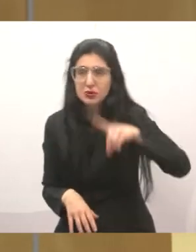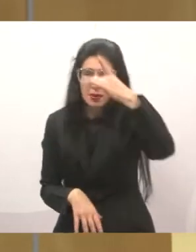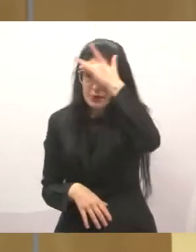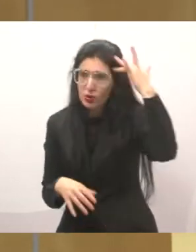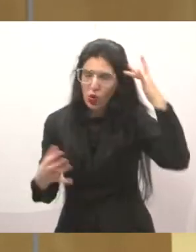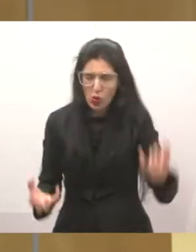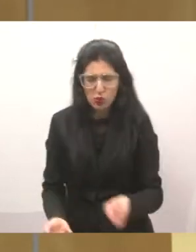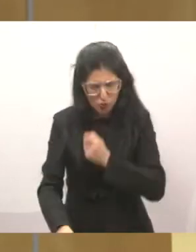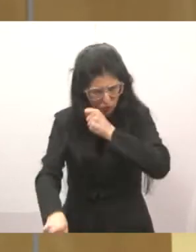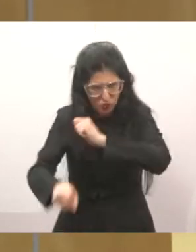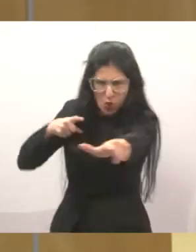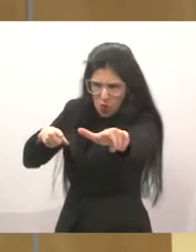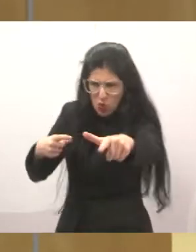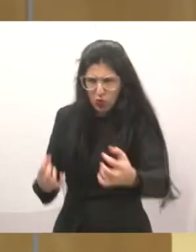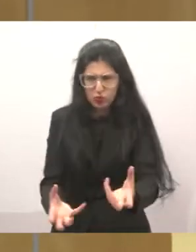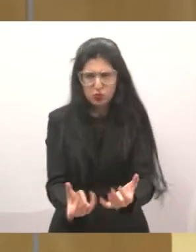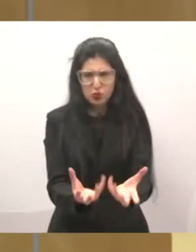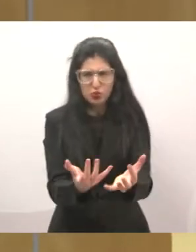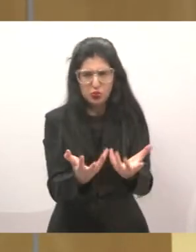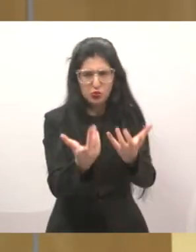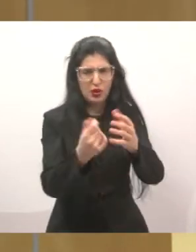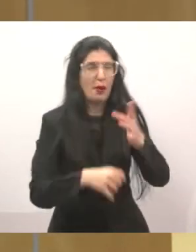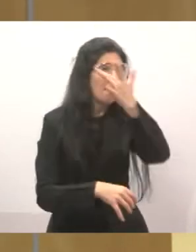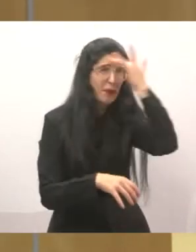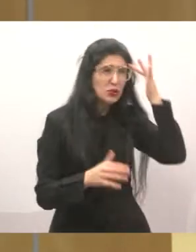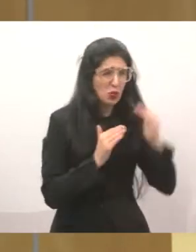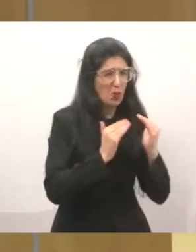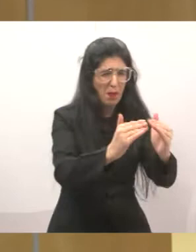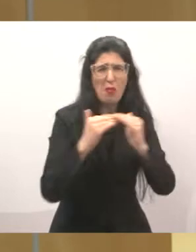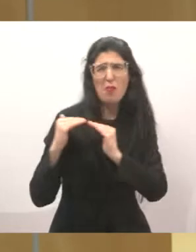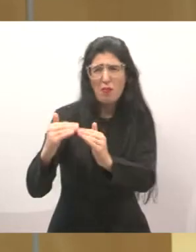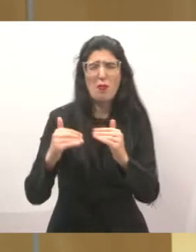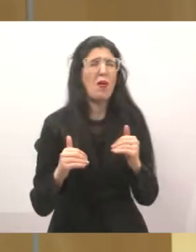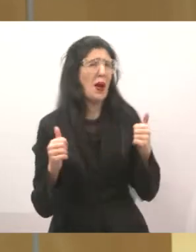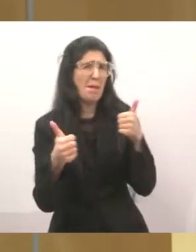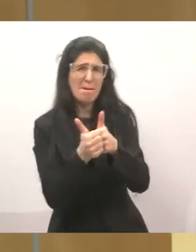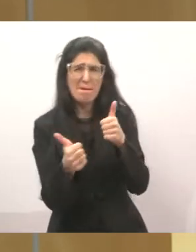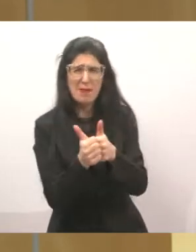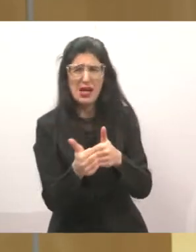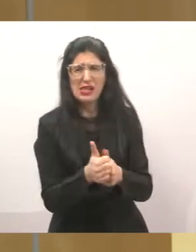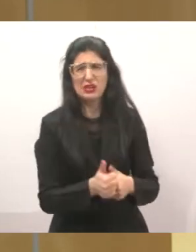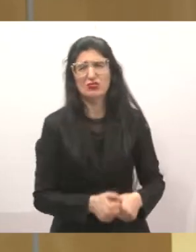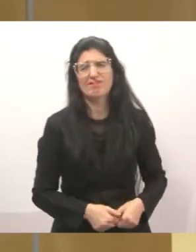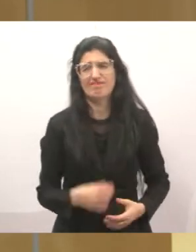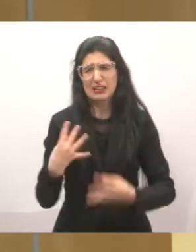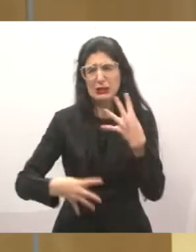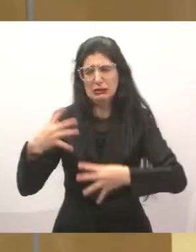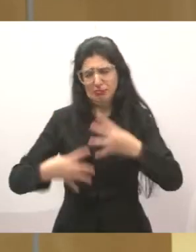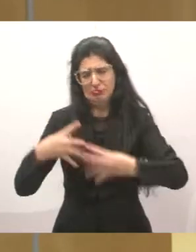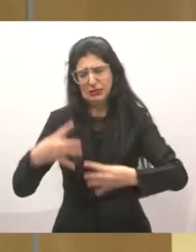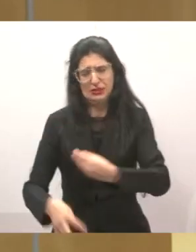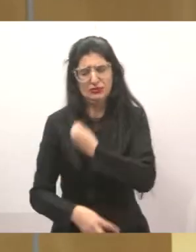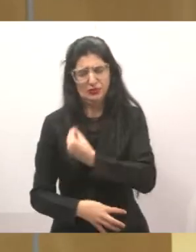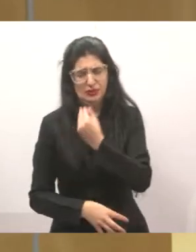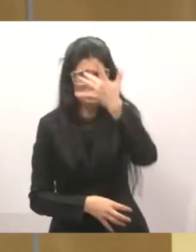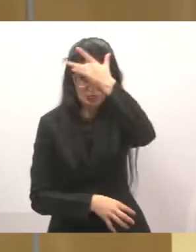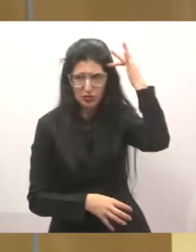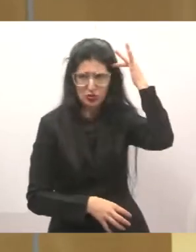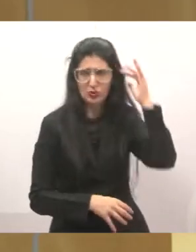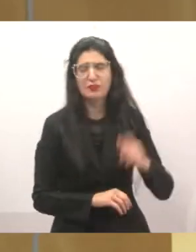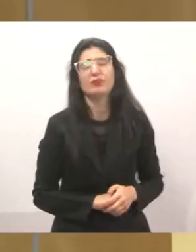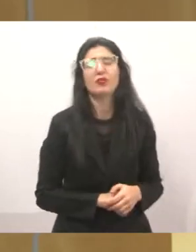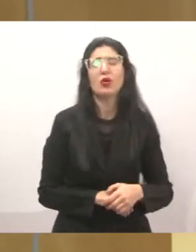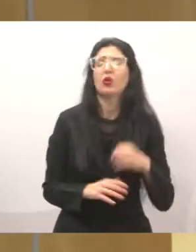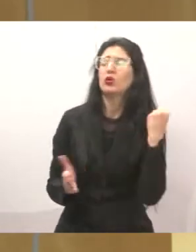Fica muito ruim ali para a família que mora ali no Jardim do Vale. Então, quero mandar um abraço para o Reginaldo, que sempre está cobrando a gente. Sempre a gente está lá